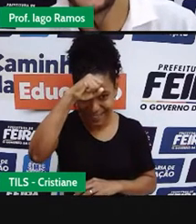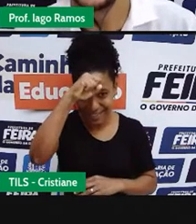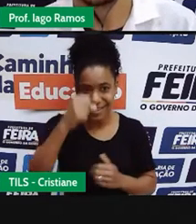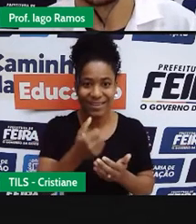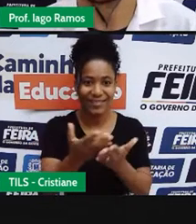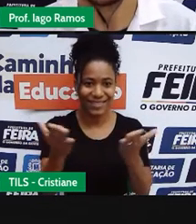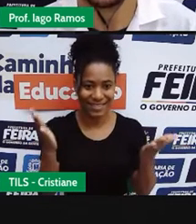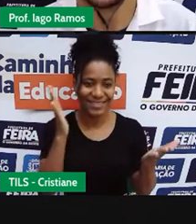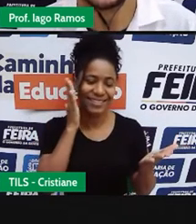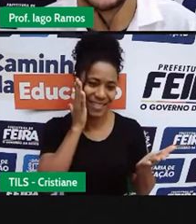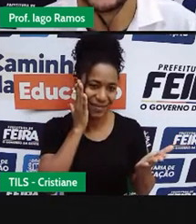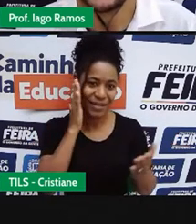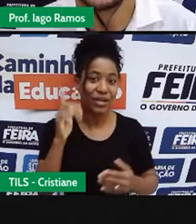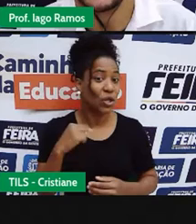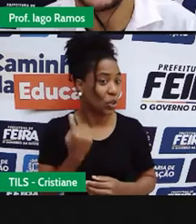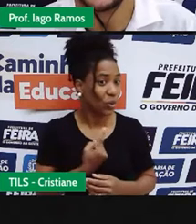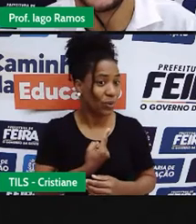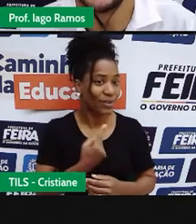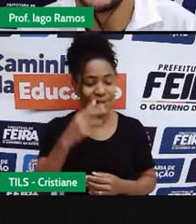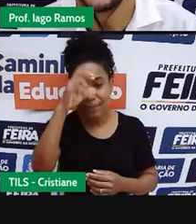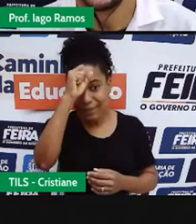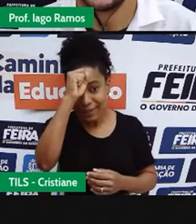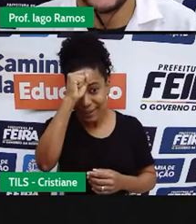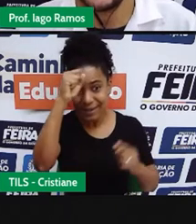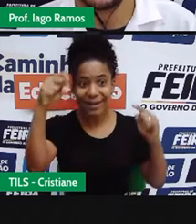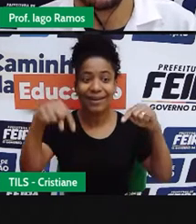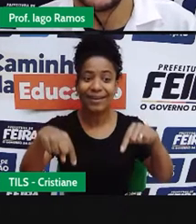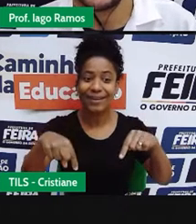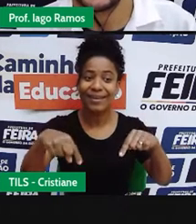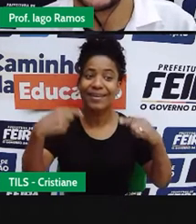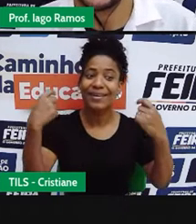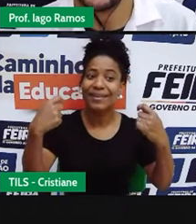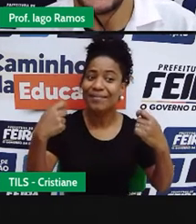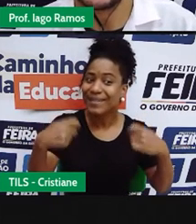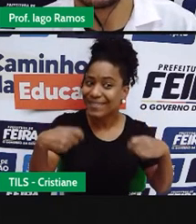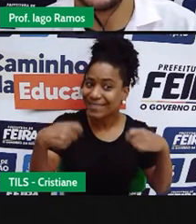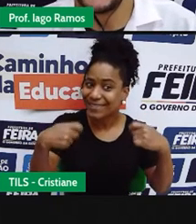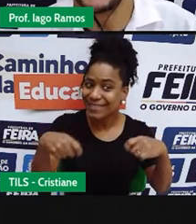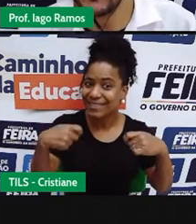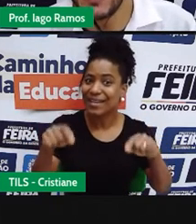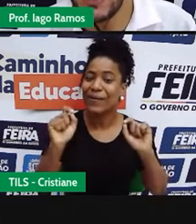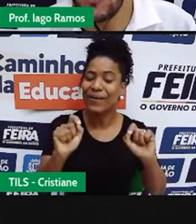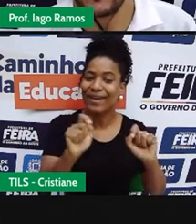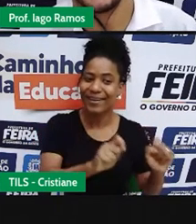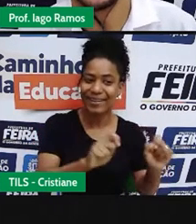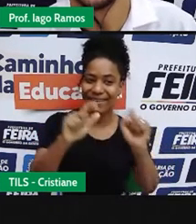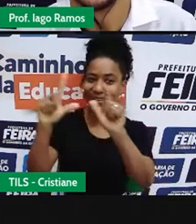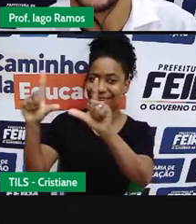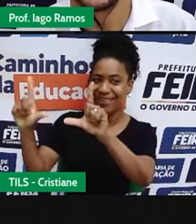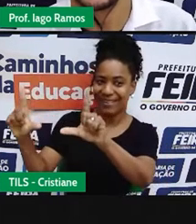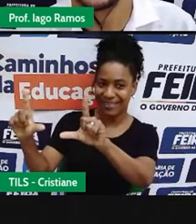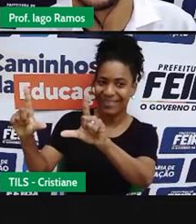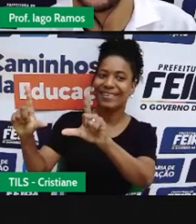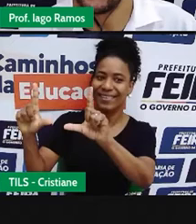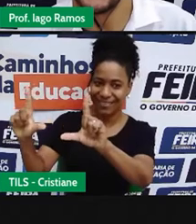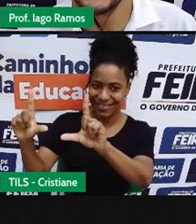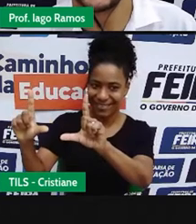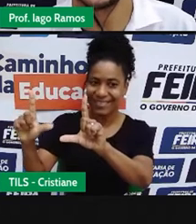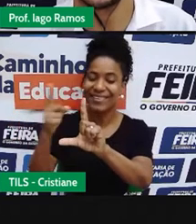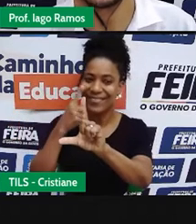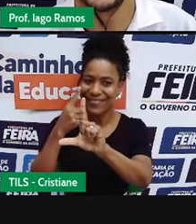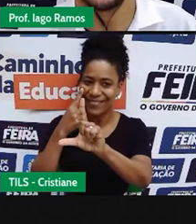que pra gente fazer o aprendizado acontecer aqui, a gente vai para o nosso quadro virtual, né? A nossa